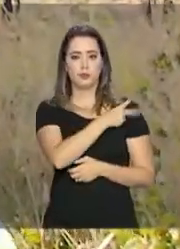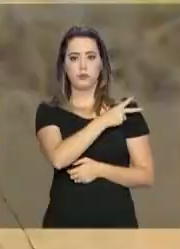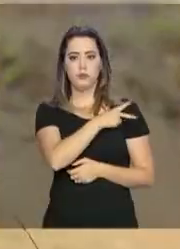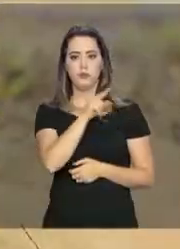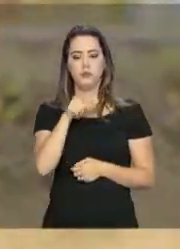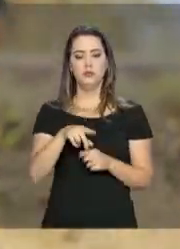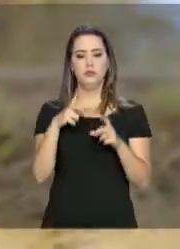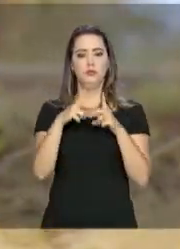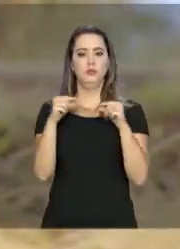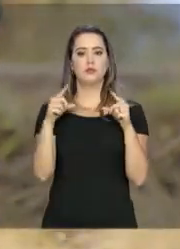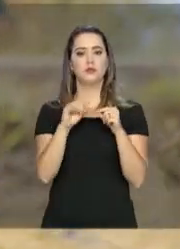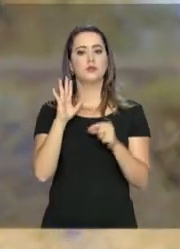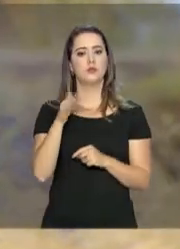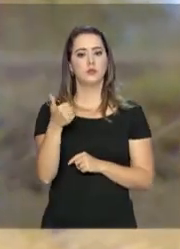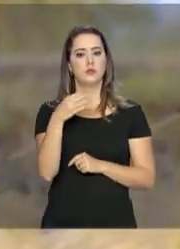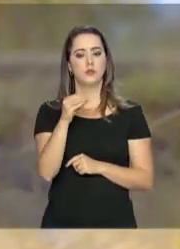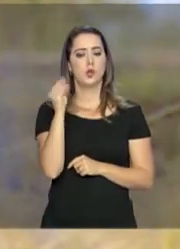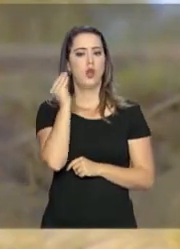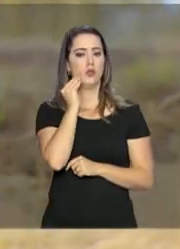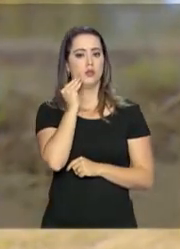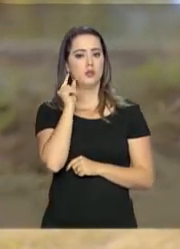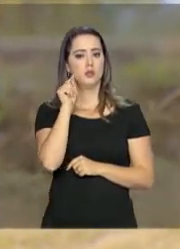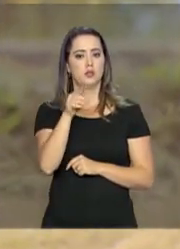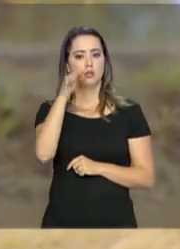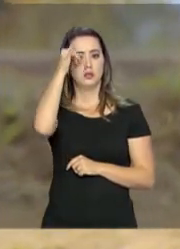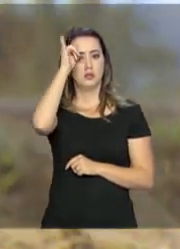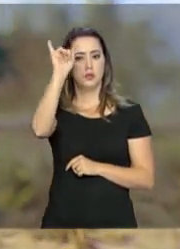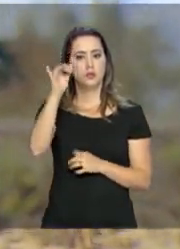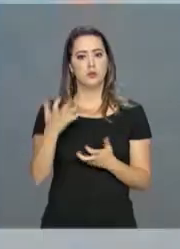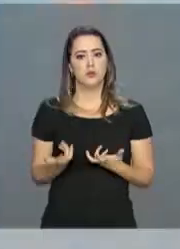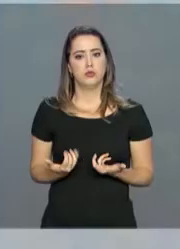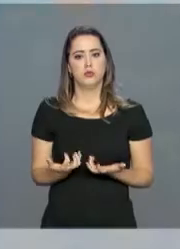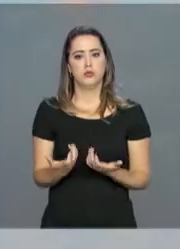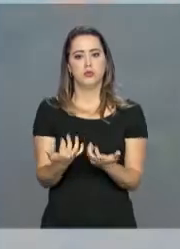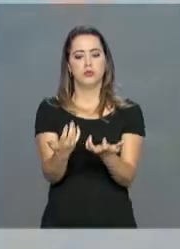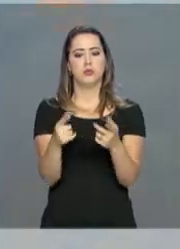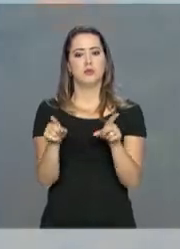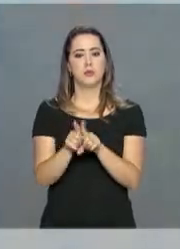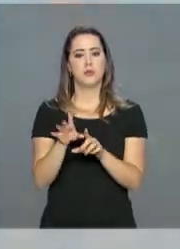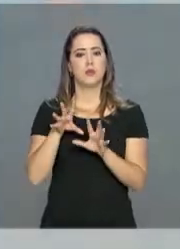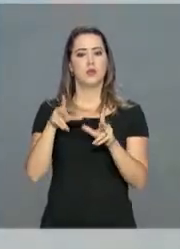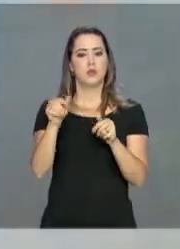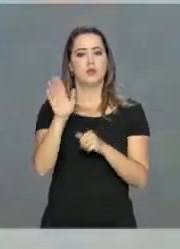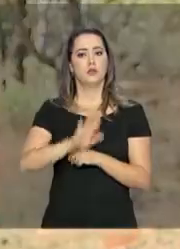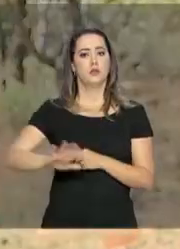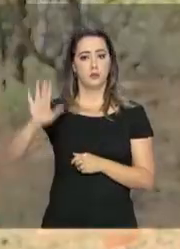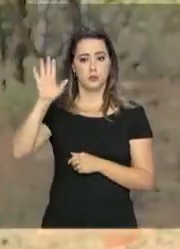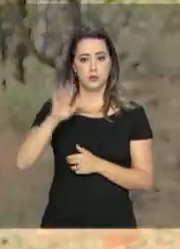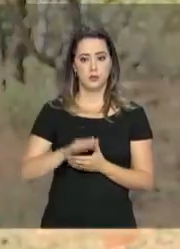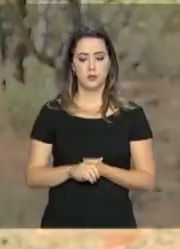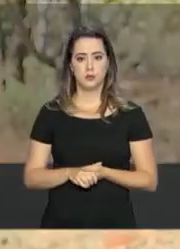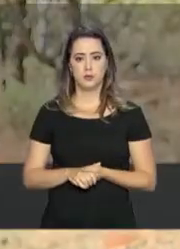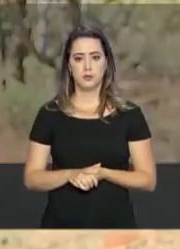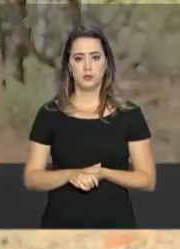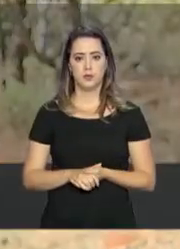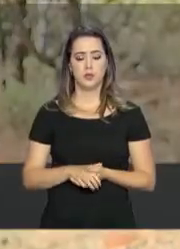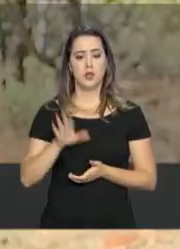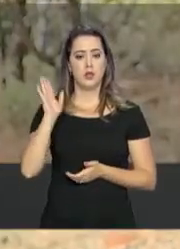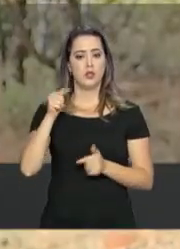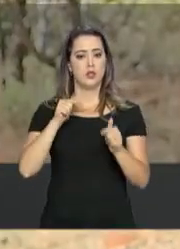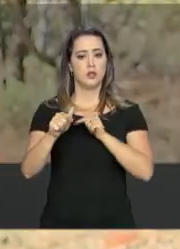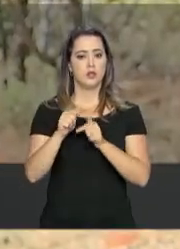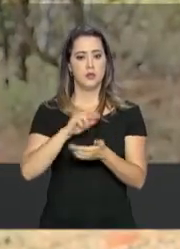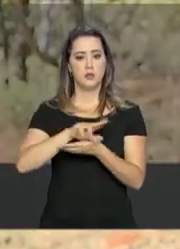Brasília e tem 10 anos de experiência no combate a incêndios florestais em todo o país. Já participei de vários tipos de